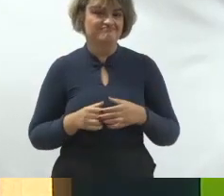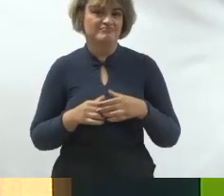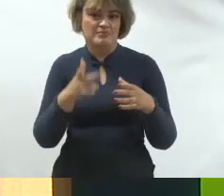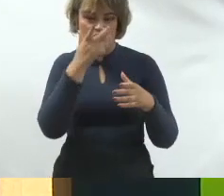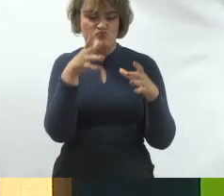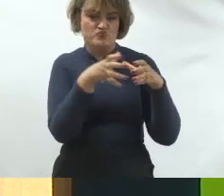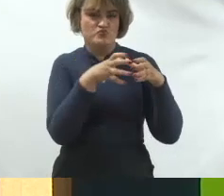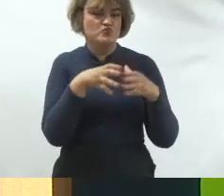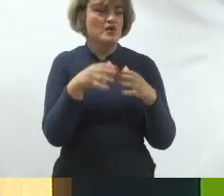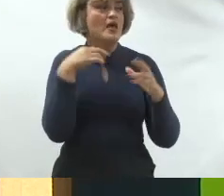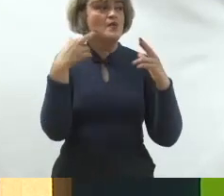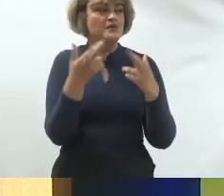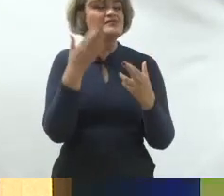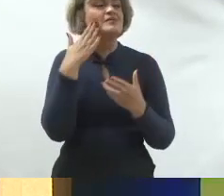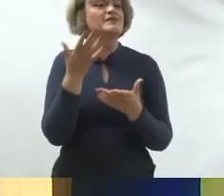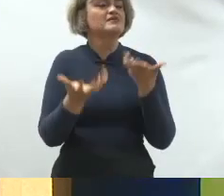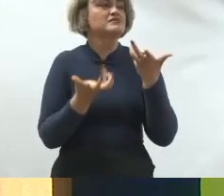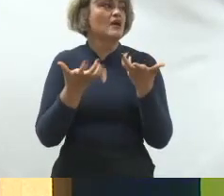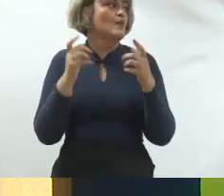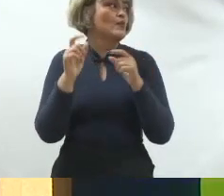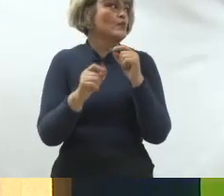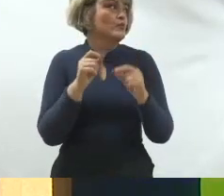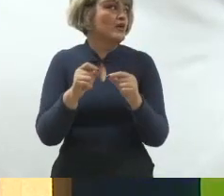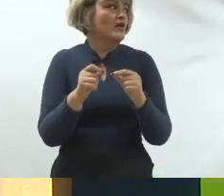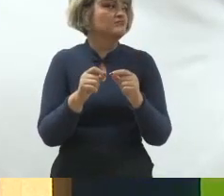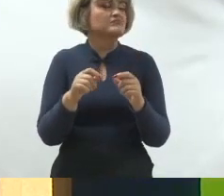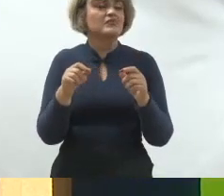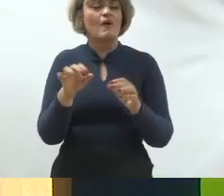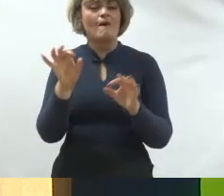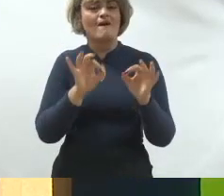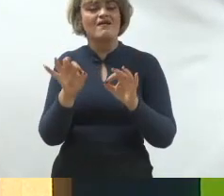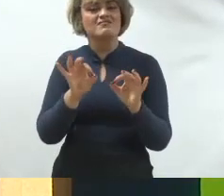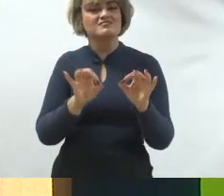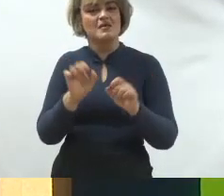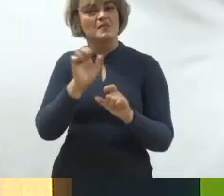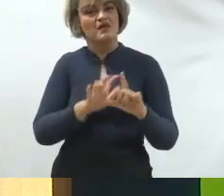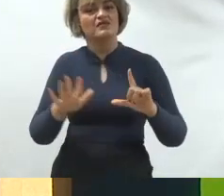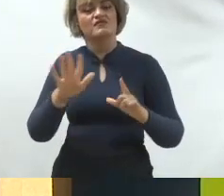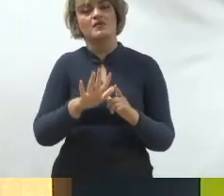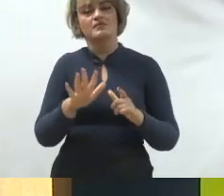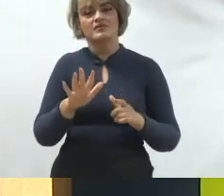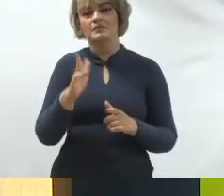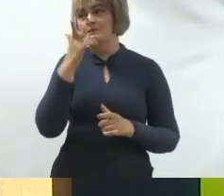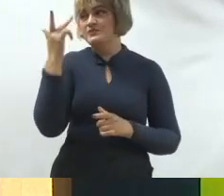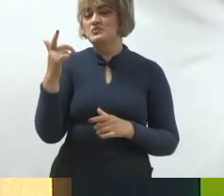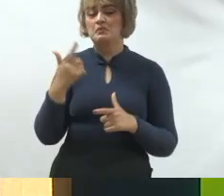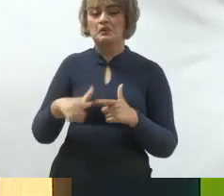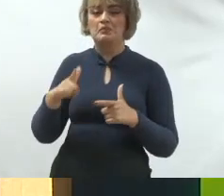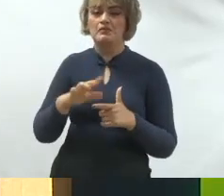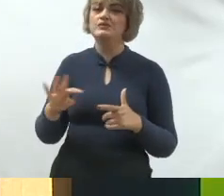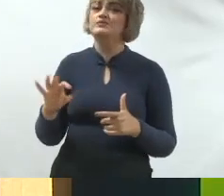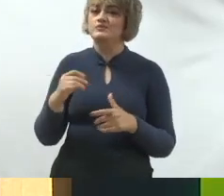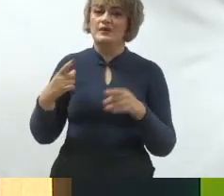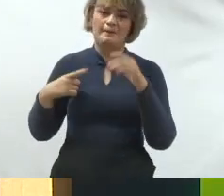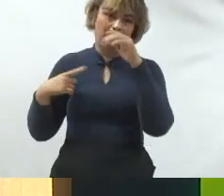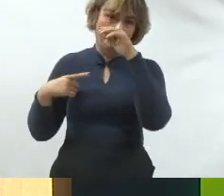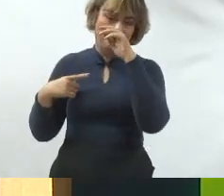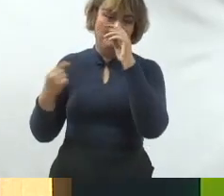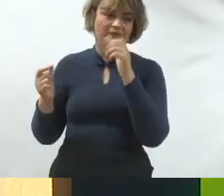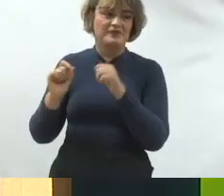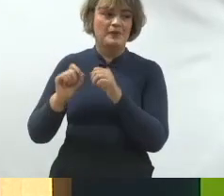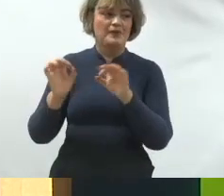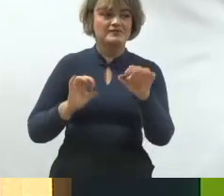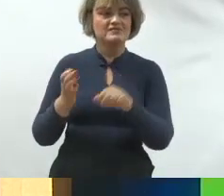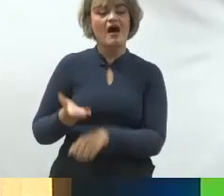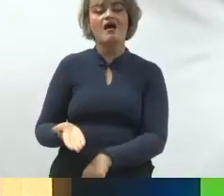turma escutar o que eles querem criar as plataformas que eles desejam porque todo mundo tem problema para resolver e é isso mesmo a antecipação